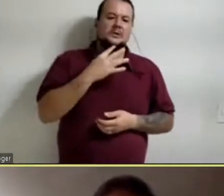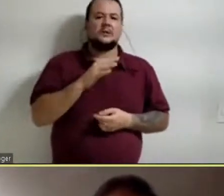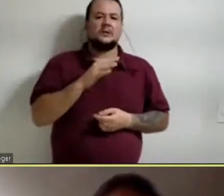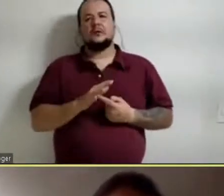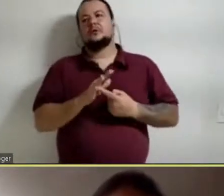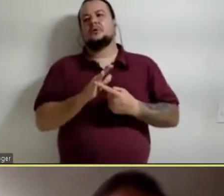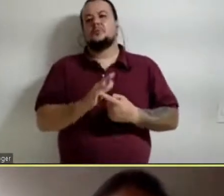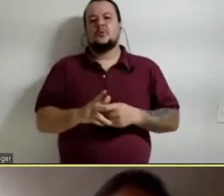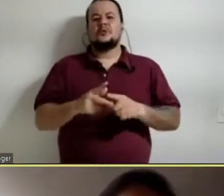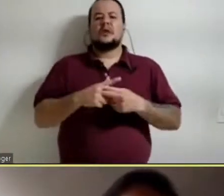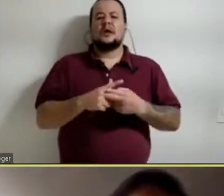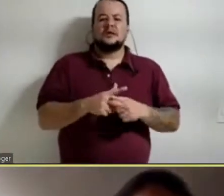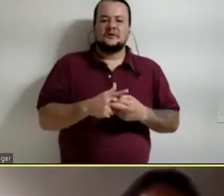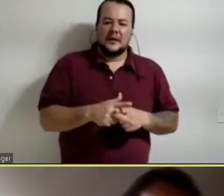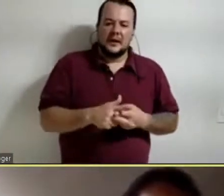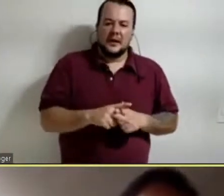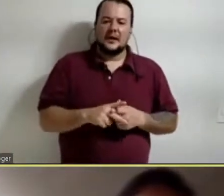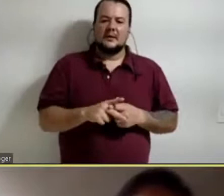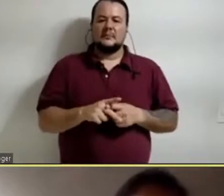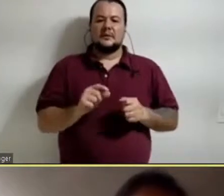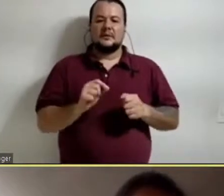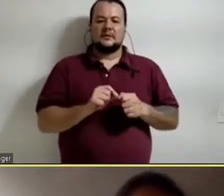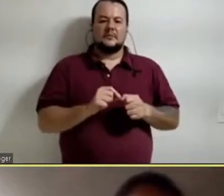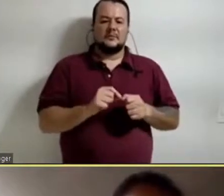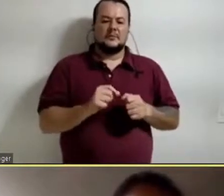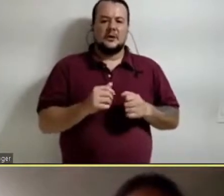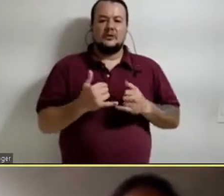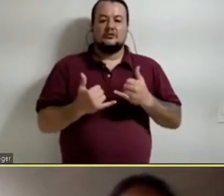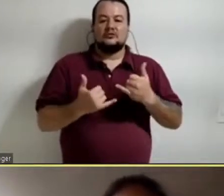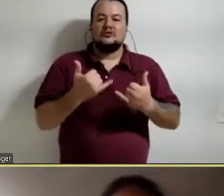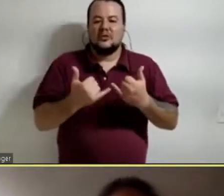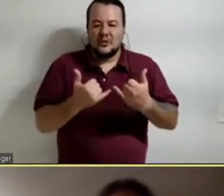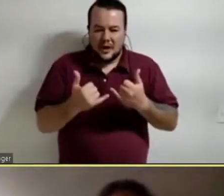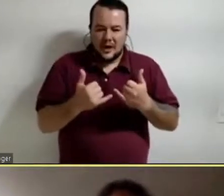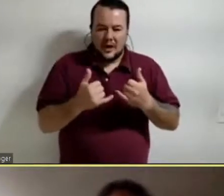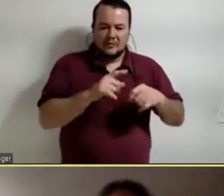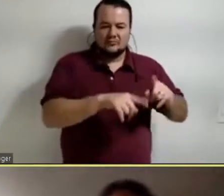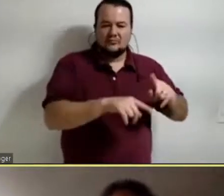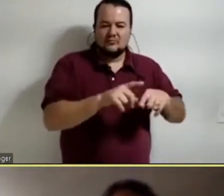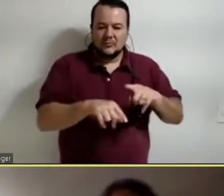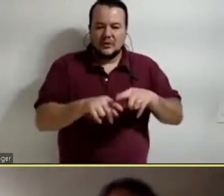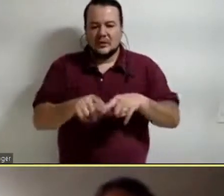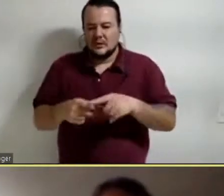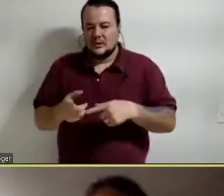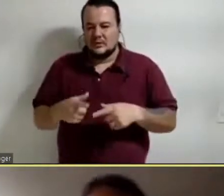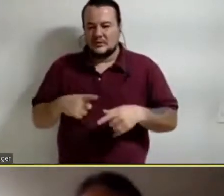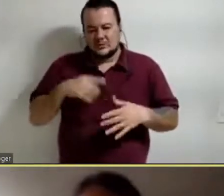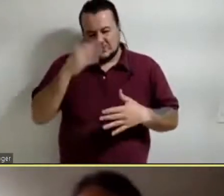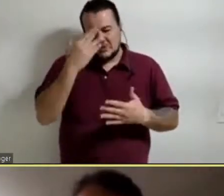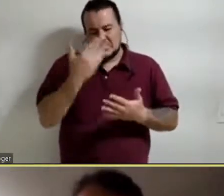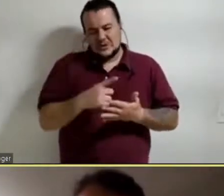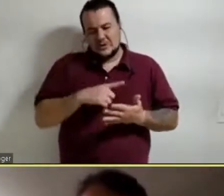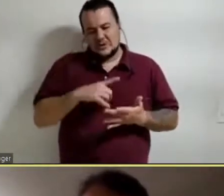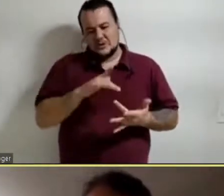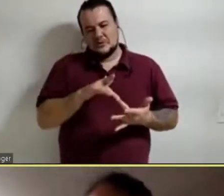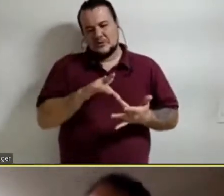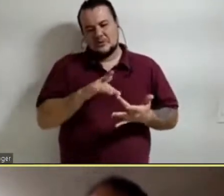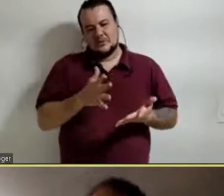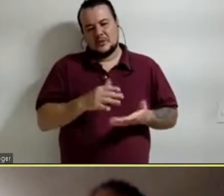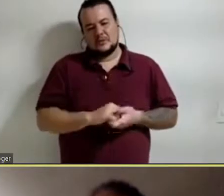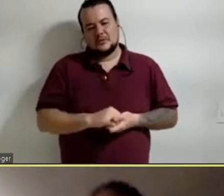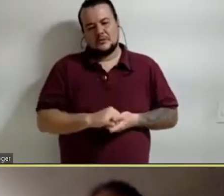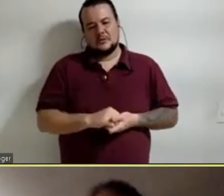temos que ver mais bem com isso, mas sempre como, não dentro de uma perspectiva